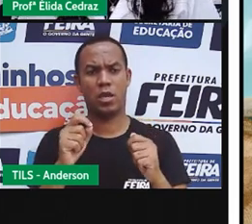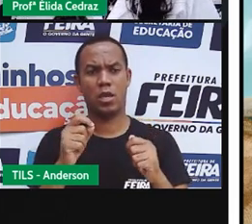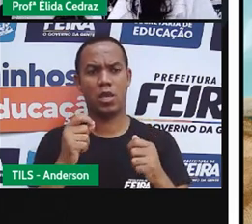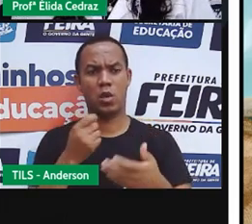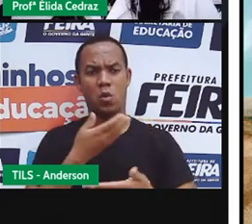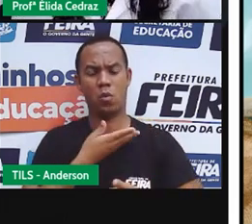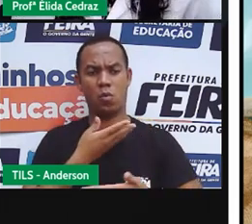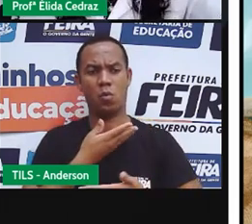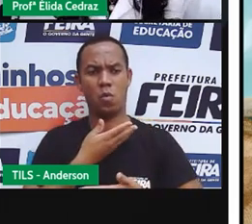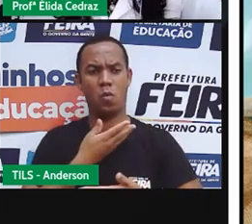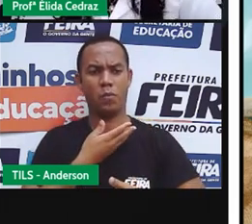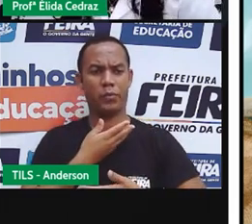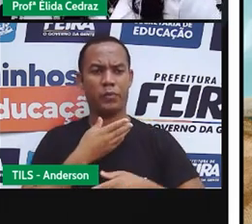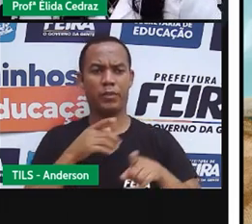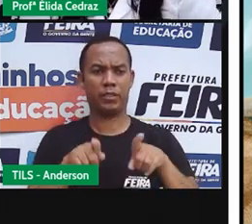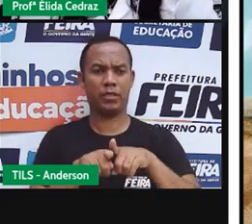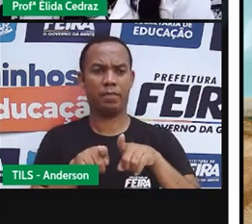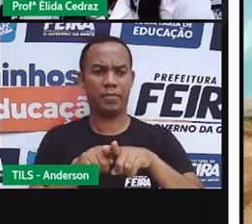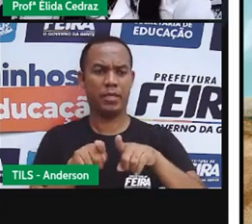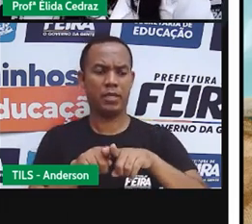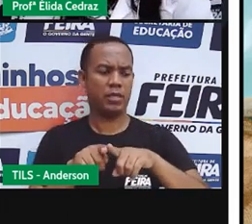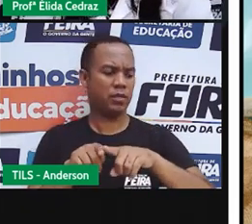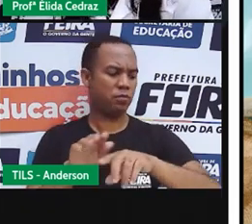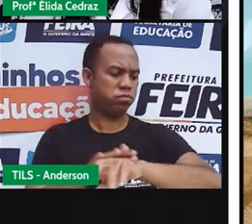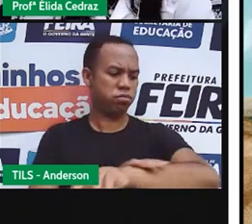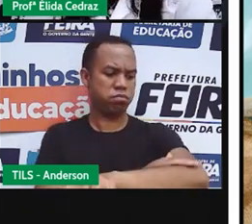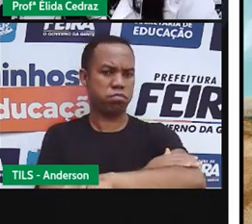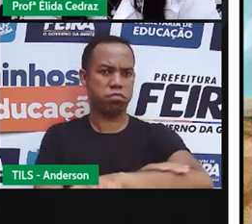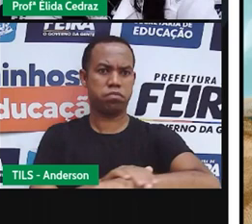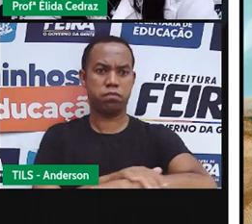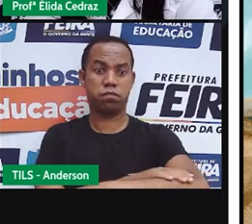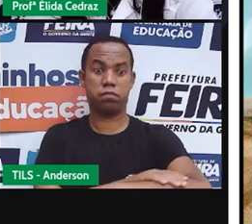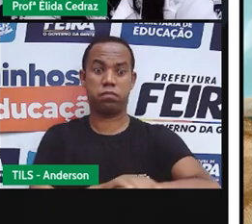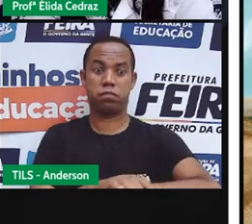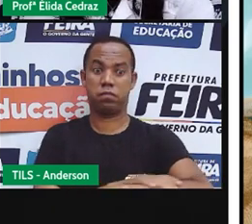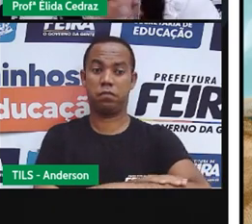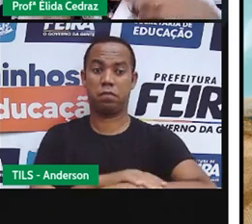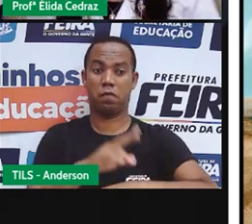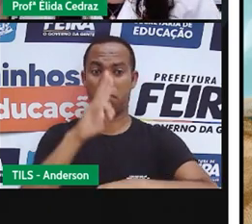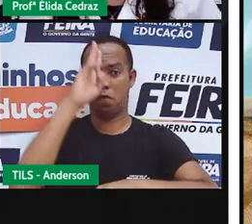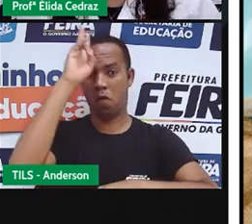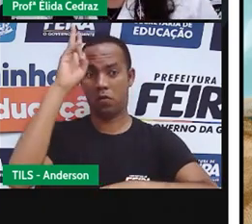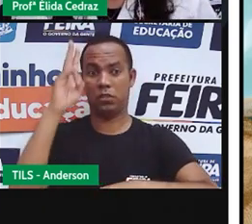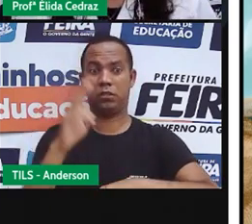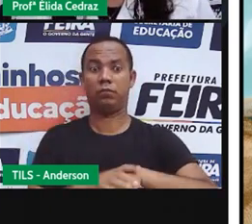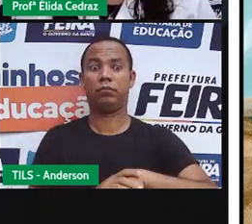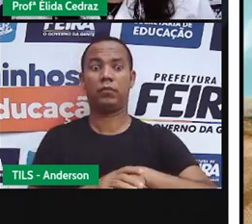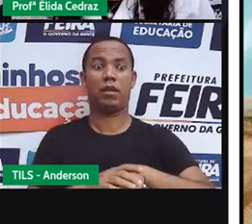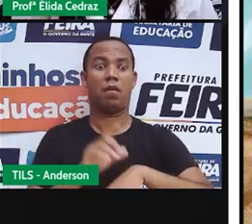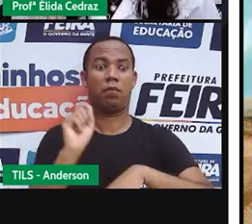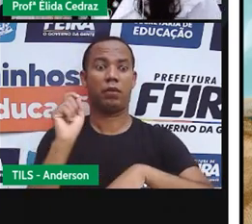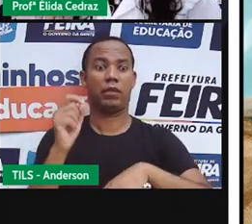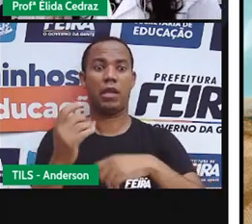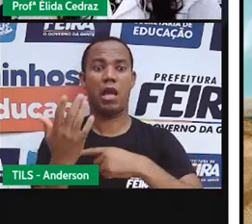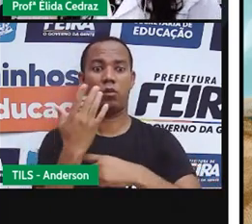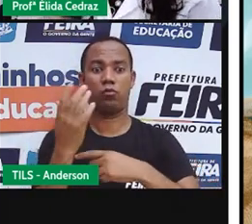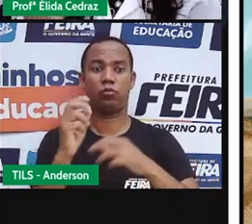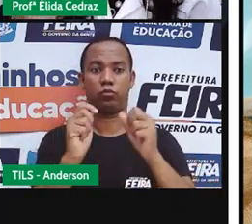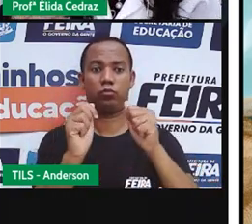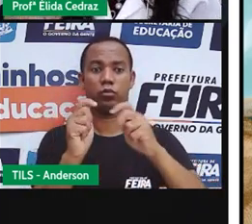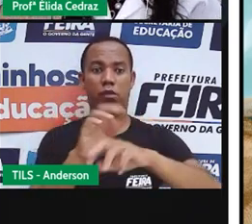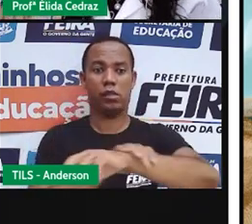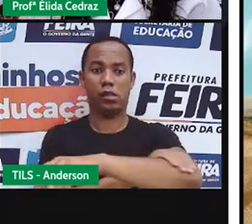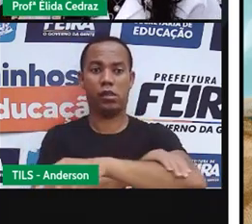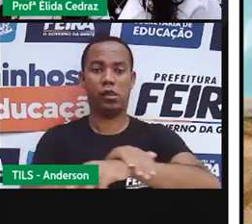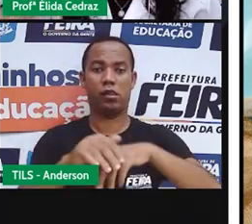Além da melanina, como o Rafael já explicou lá ainda agora, proteger a nossa pele naturalmente, por causa